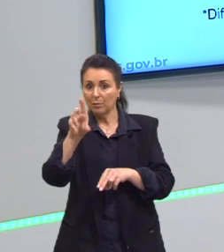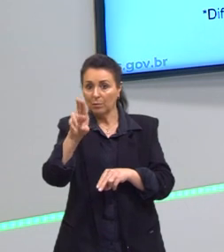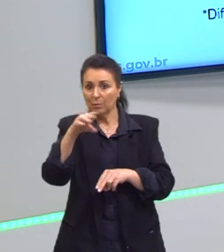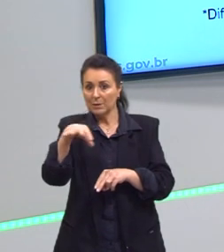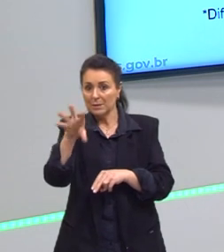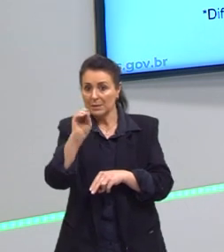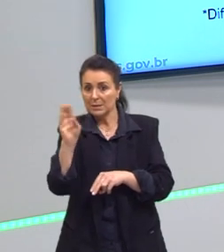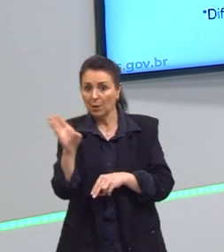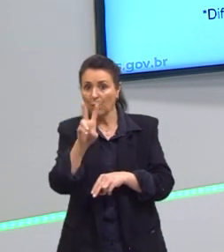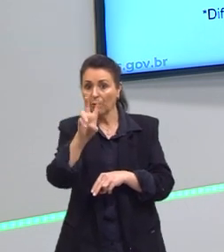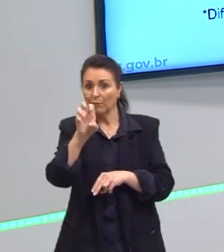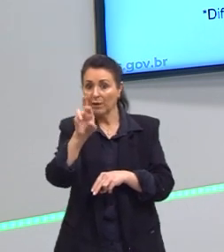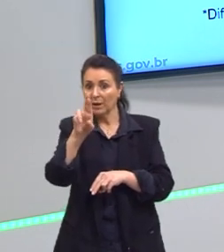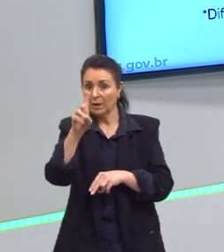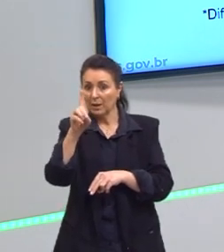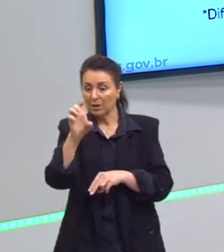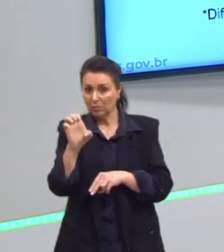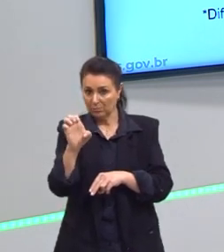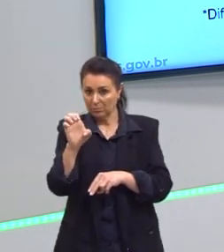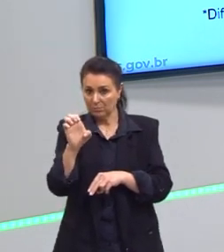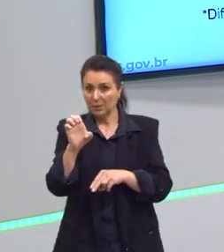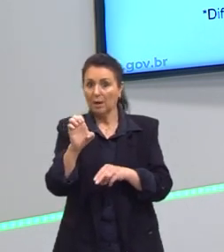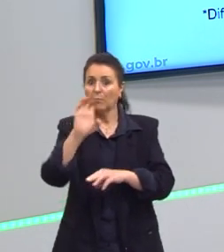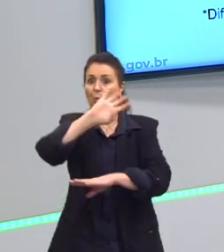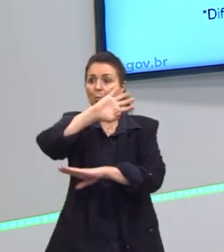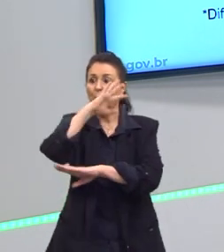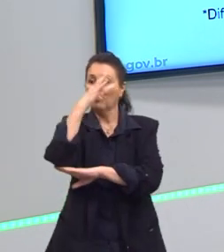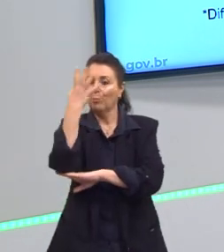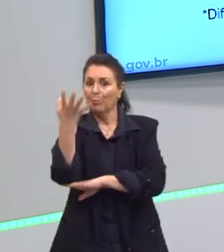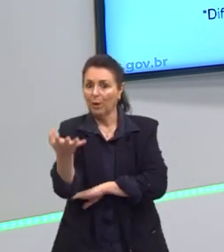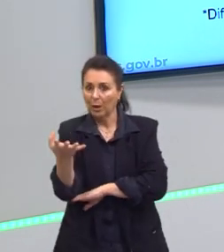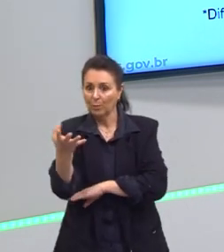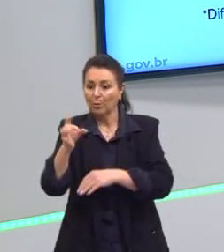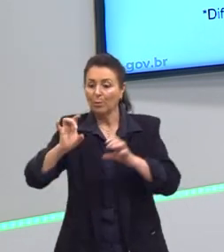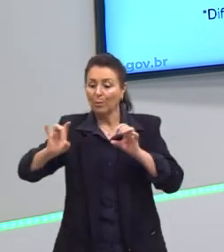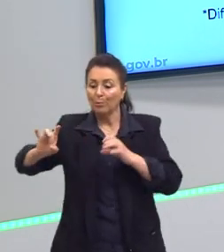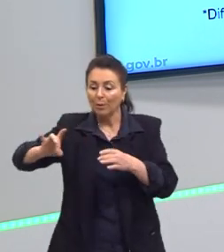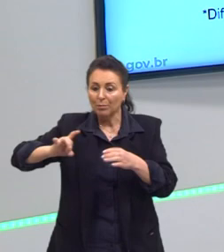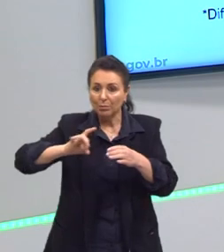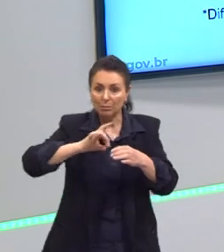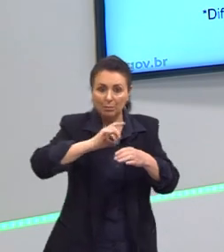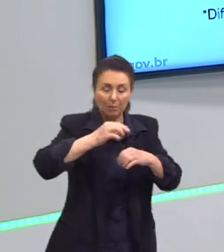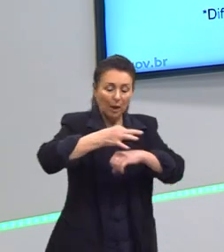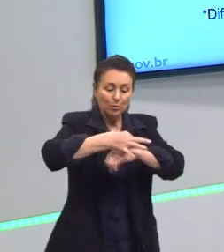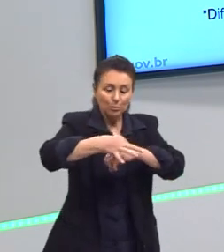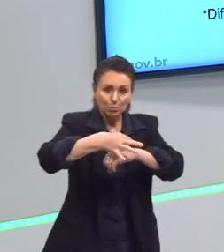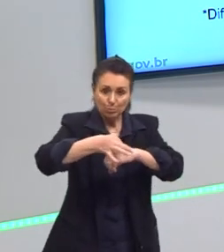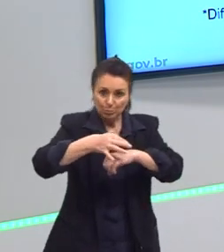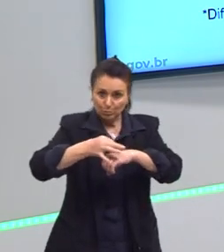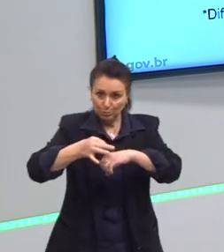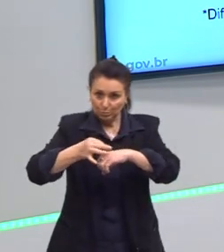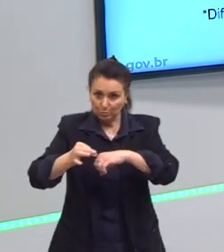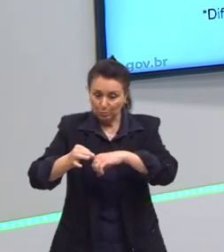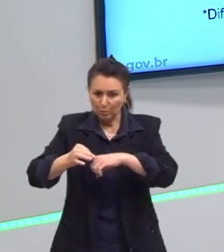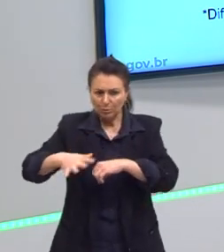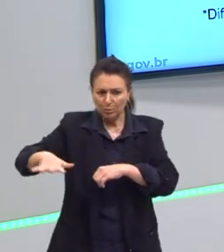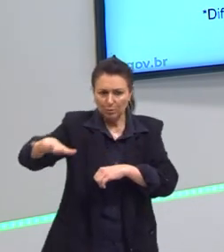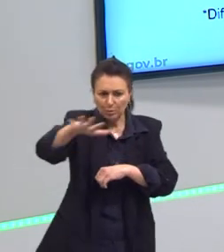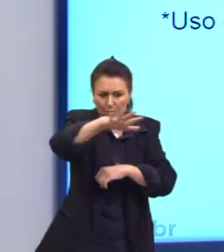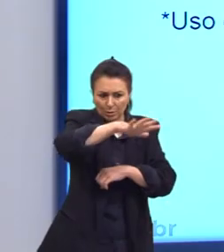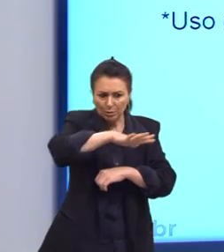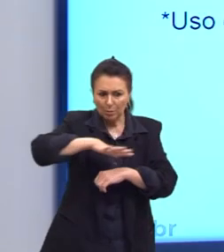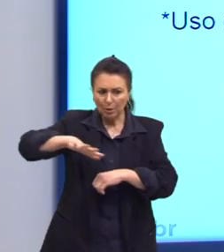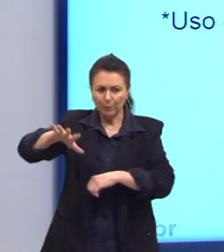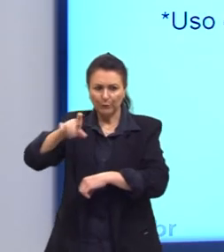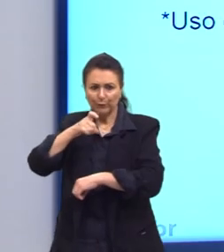porque principalmente a questão da produção da soja, dava-se a impressão de que essa Revolução Verde, os campos estavam verdes, claro,